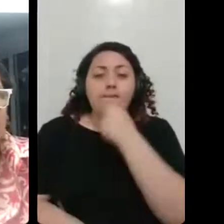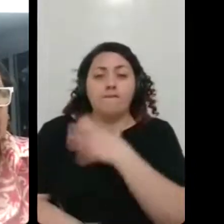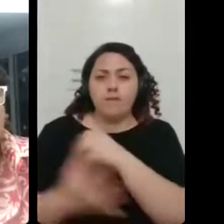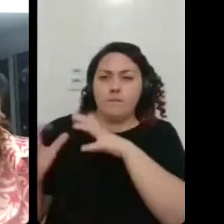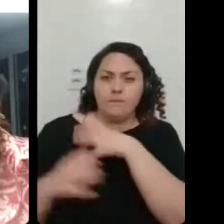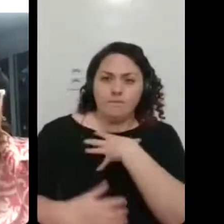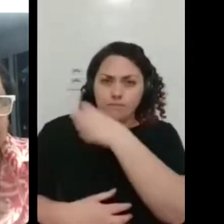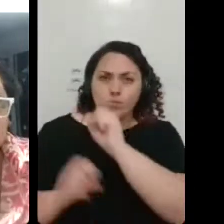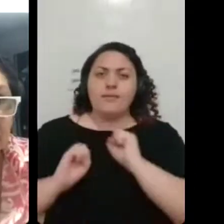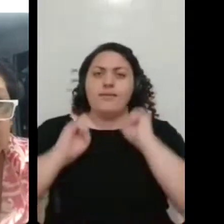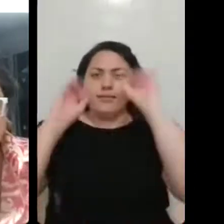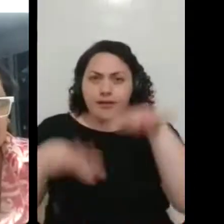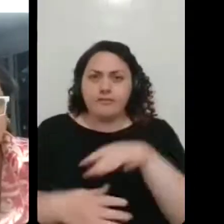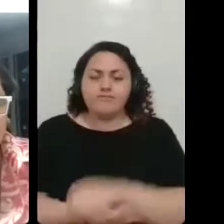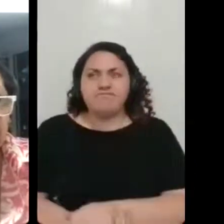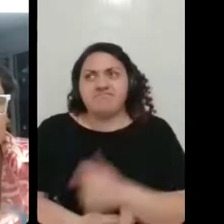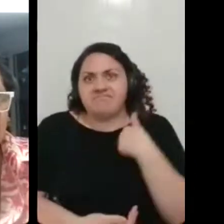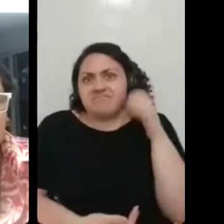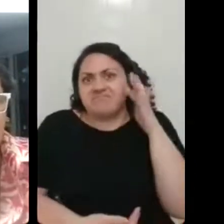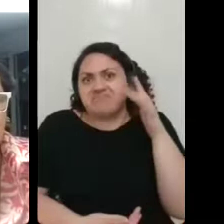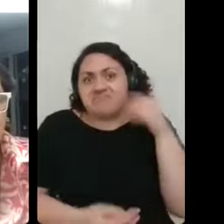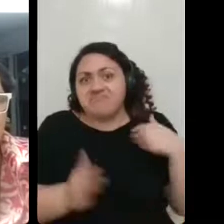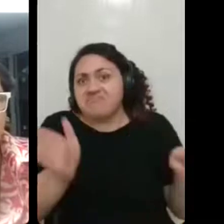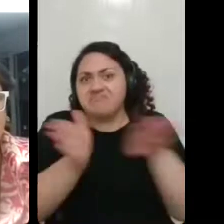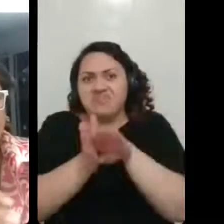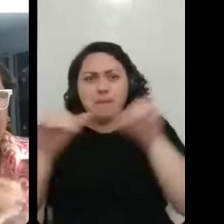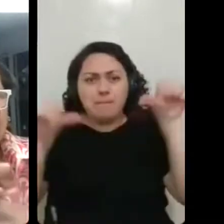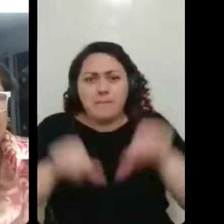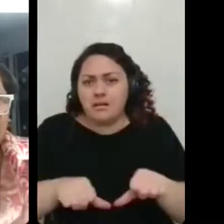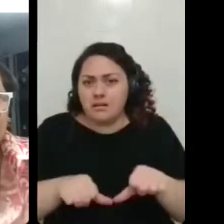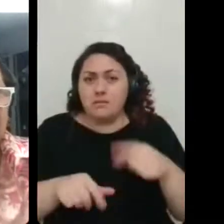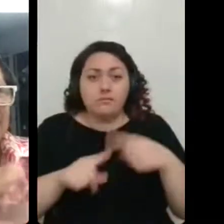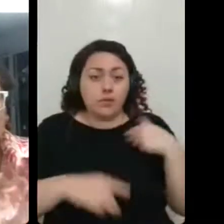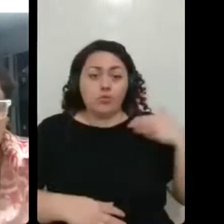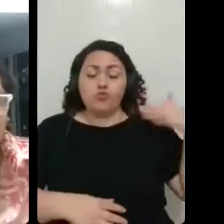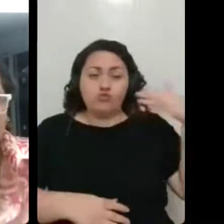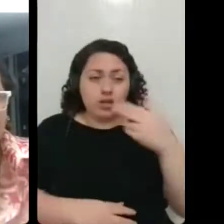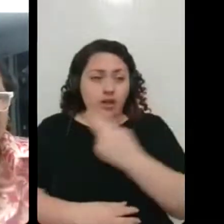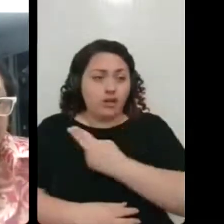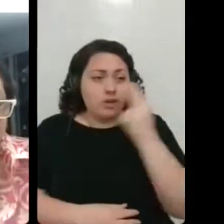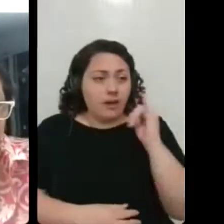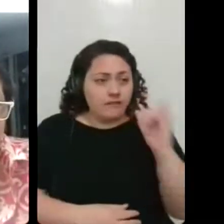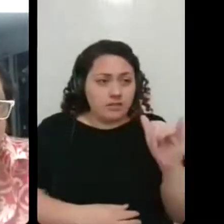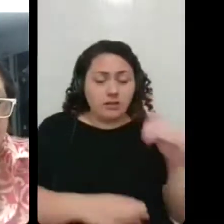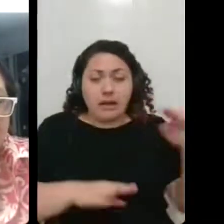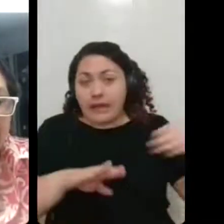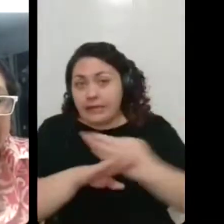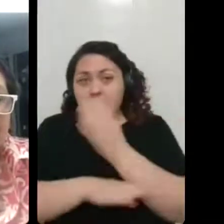imagino eu que tenha chegado muito mal, porque assim, cheguei, dei o nome, entrei pra emergência, e já fiquei, né?